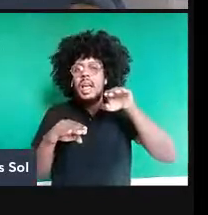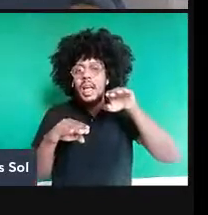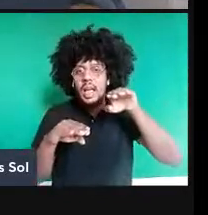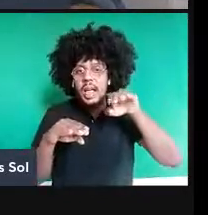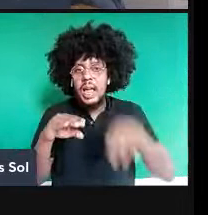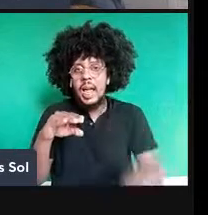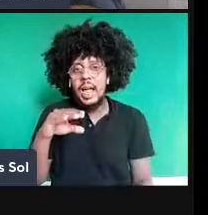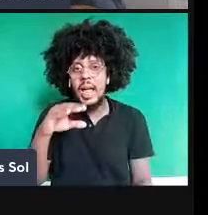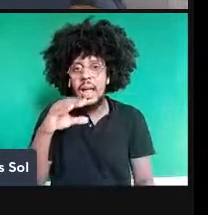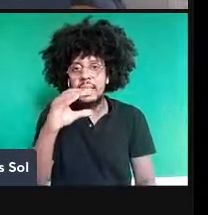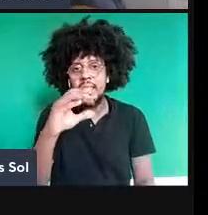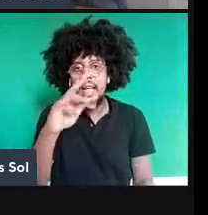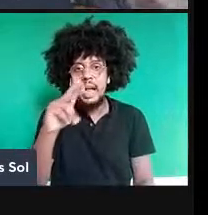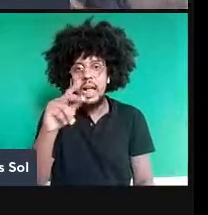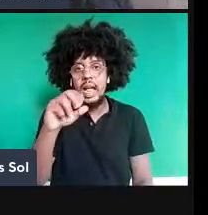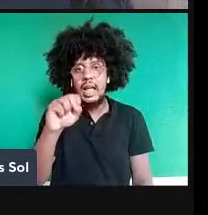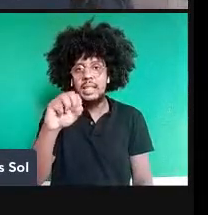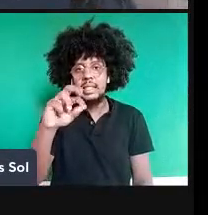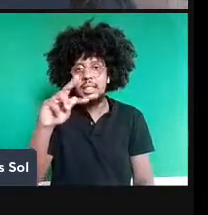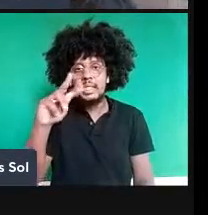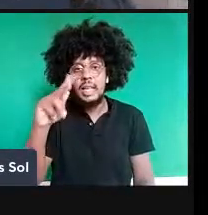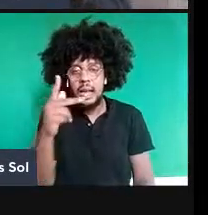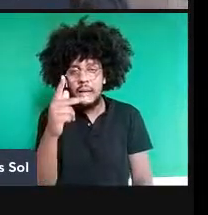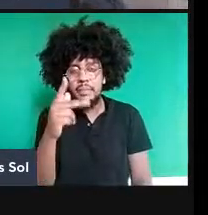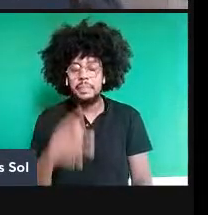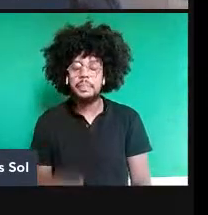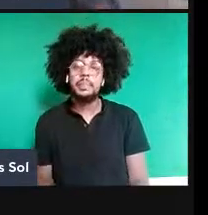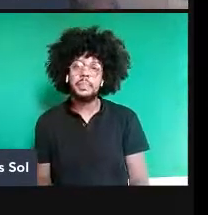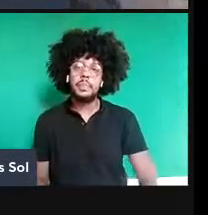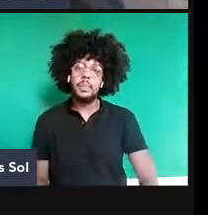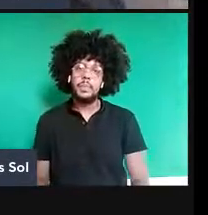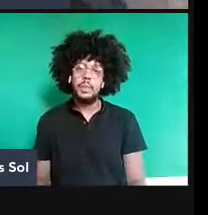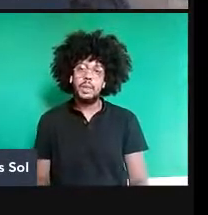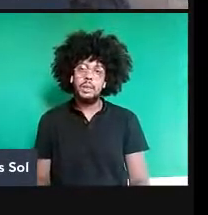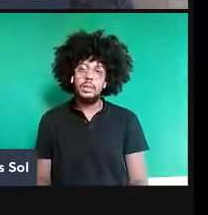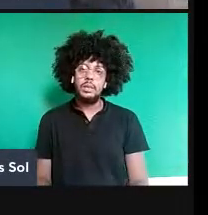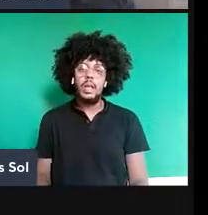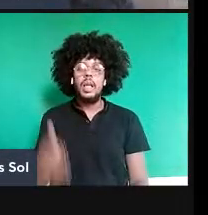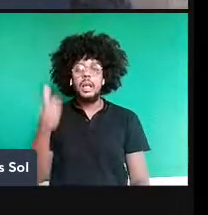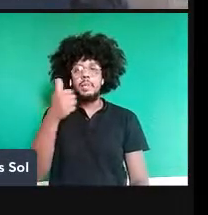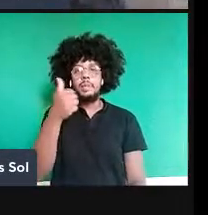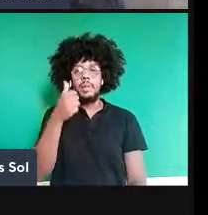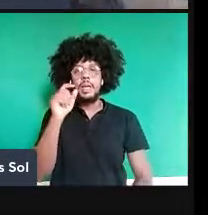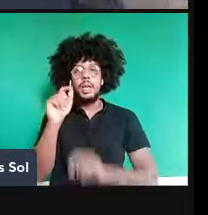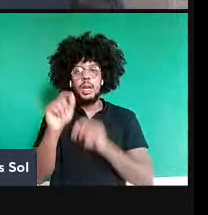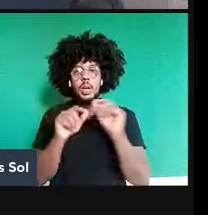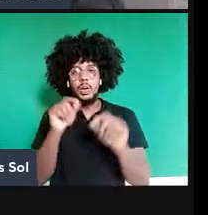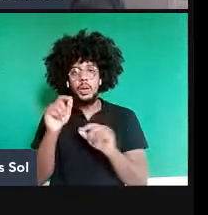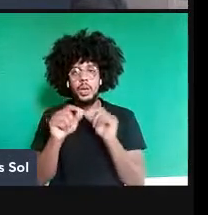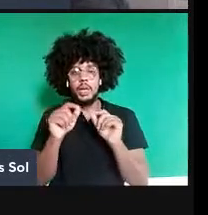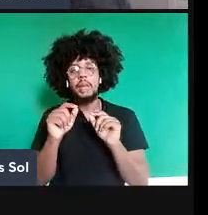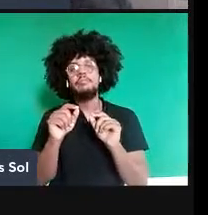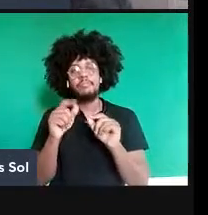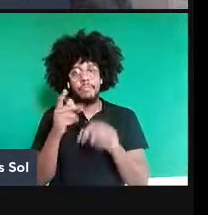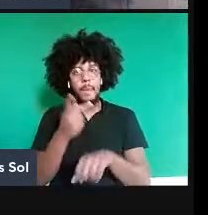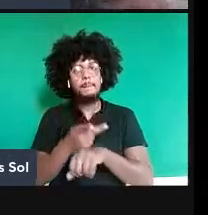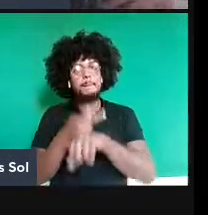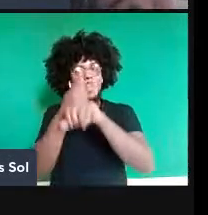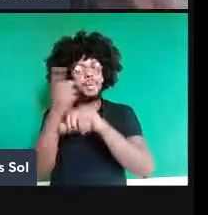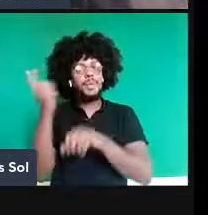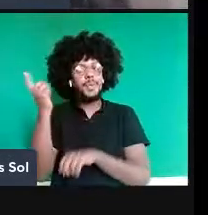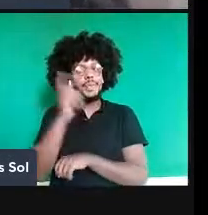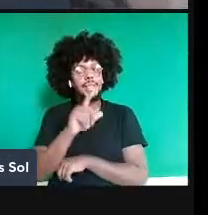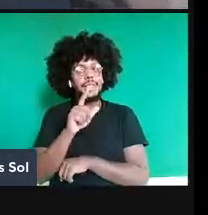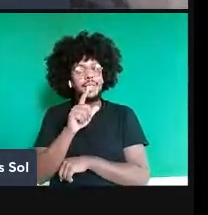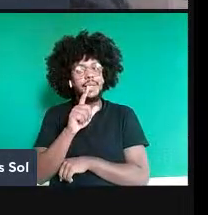Horne, Chimony e Rho. E aqui entra a primeira peça do prêmio Nobel que o Clauser ganhou hoje. Ele fez